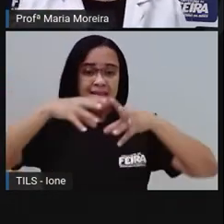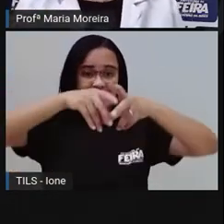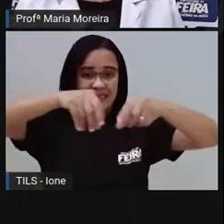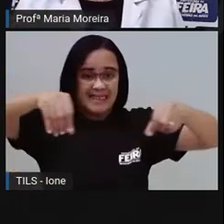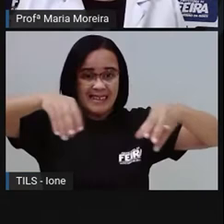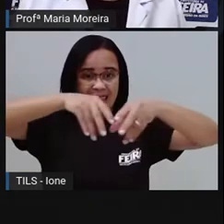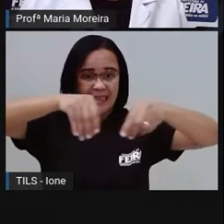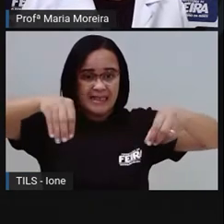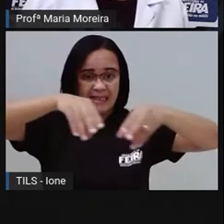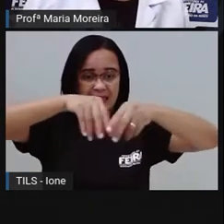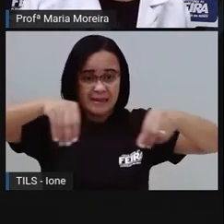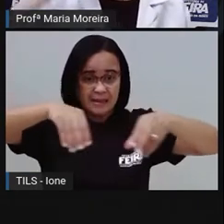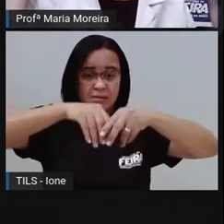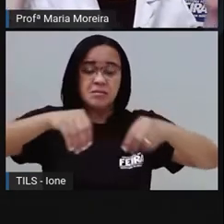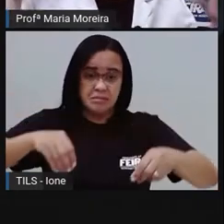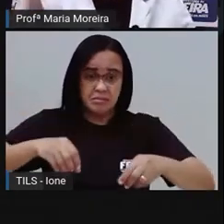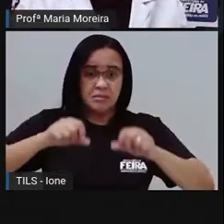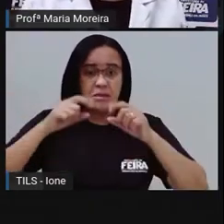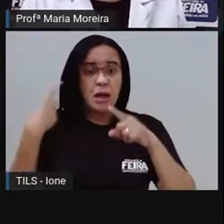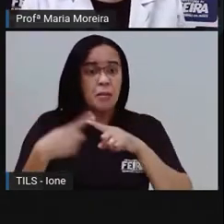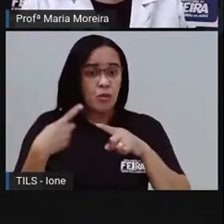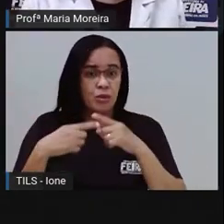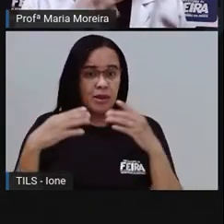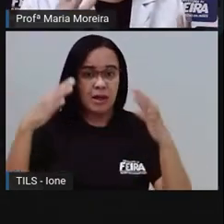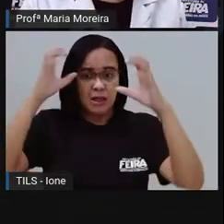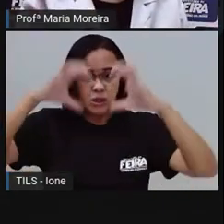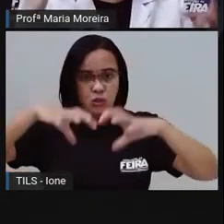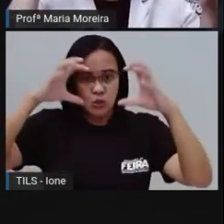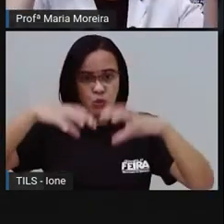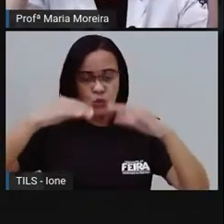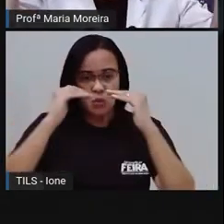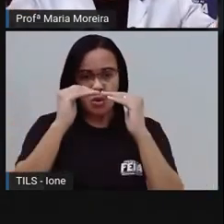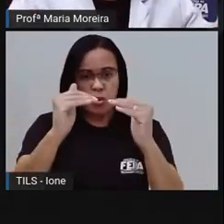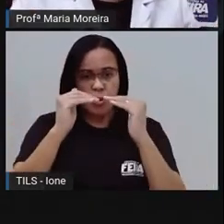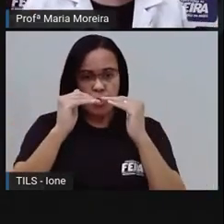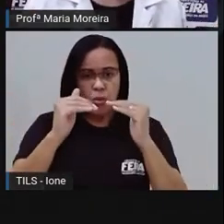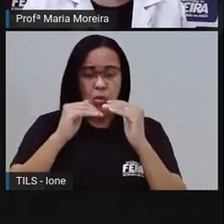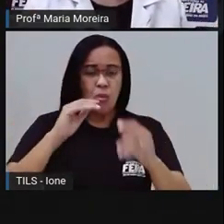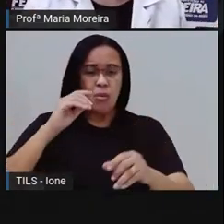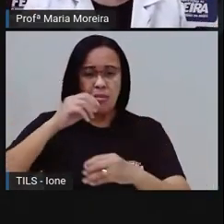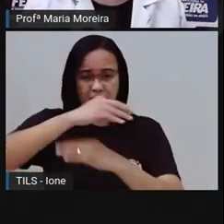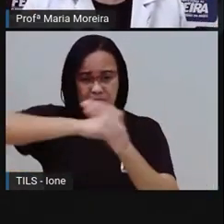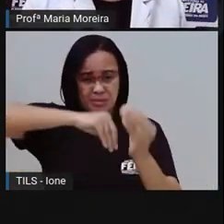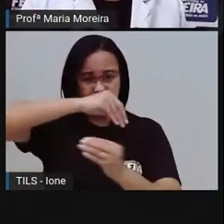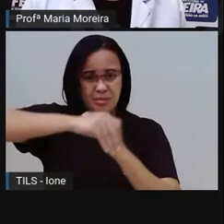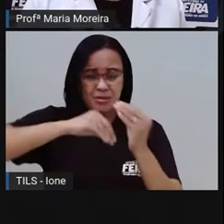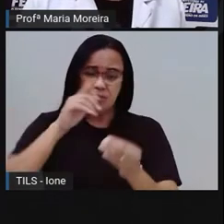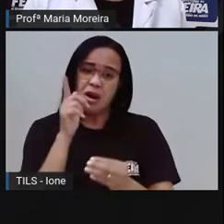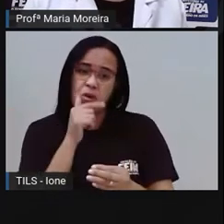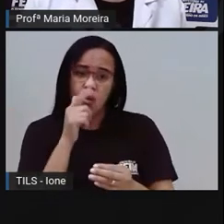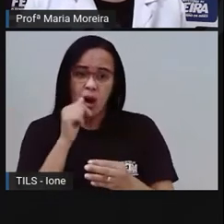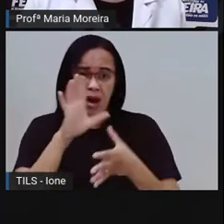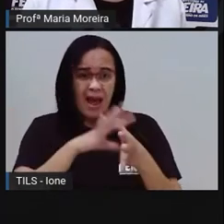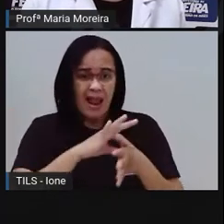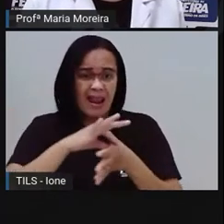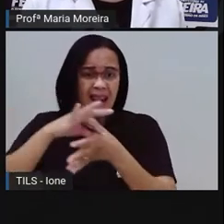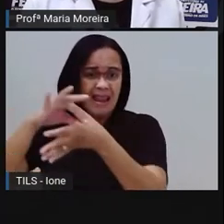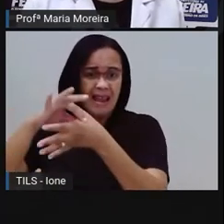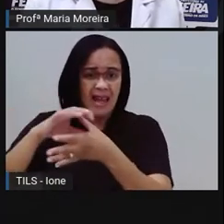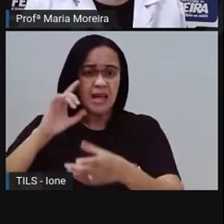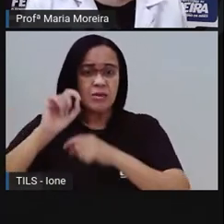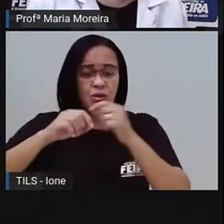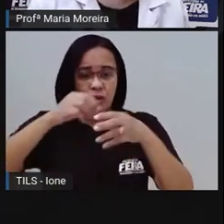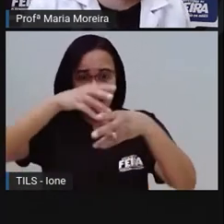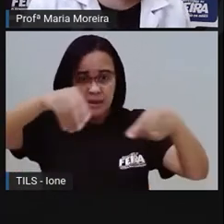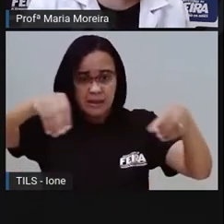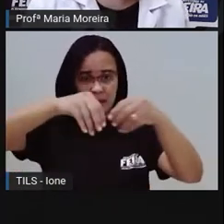lava aí o telhado, né, que tá, lava as janelas, tudo por conta da poluição, que tá ali, aquelas partículas maiores. E leva isso pra onde? Pro solo,